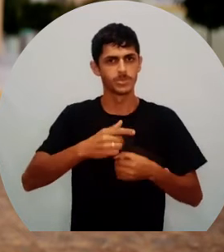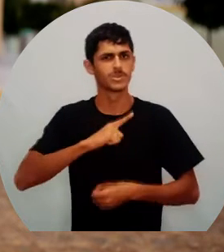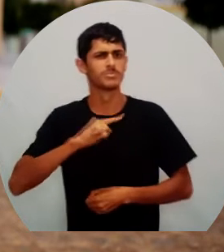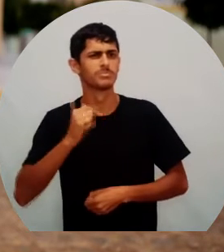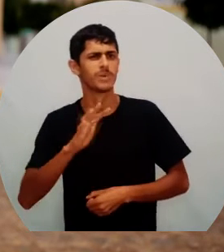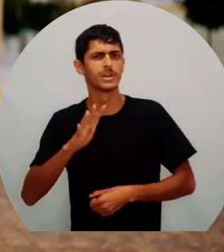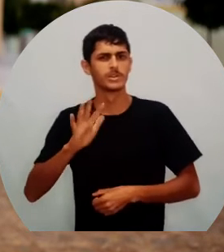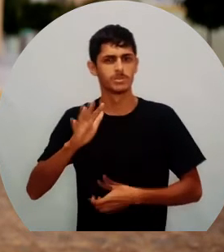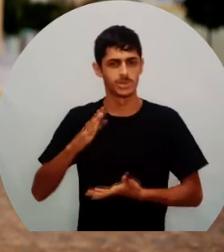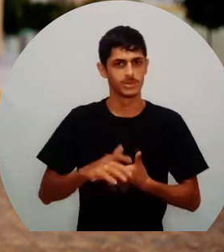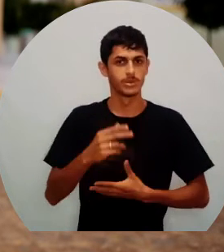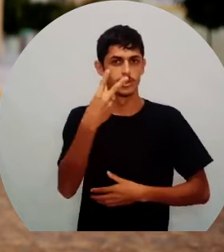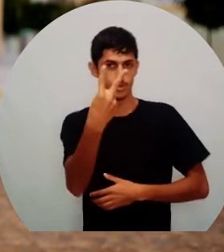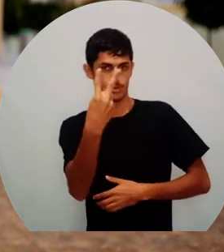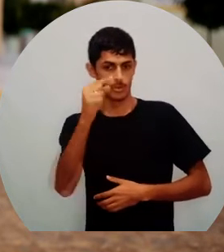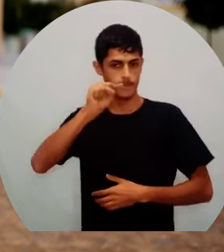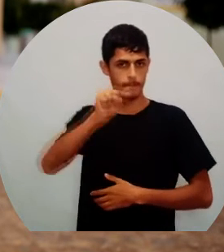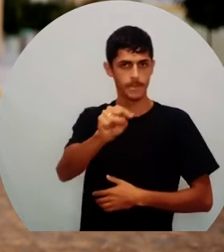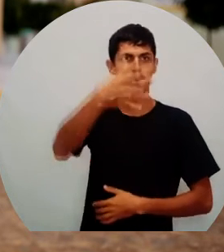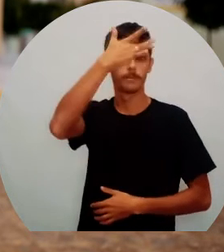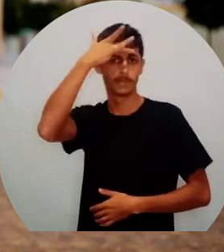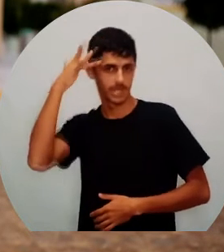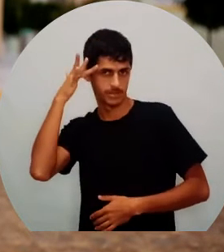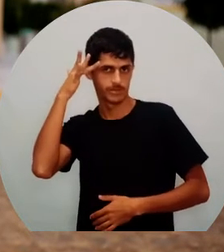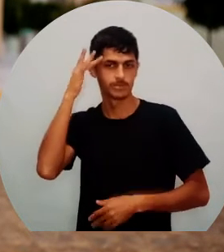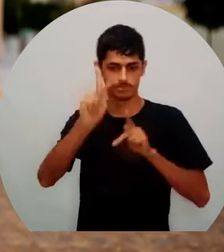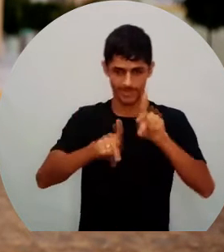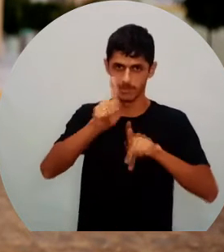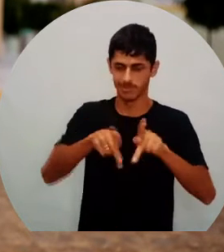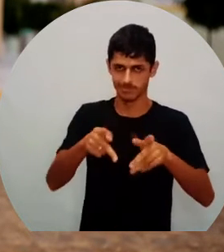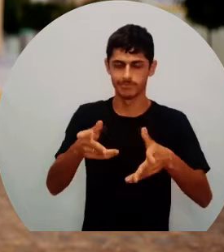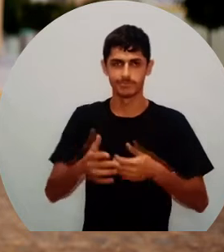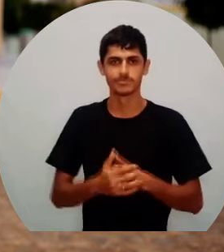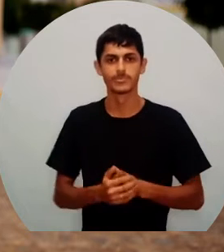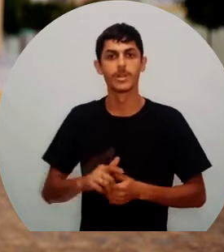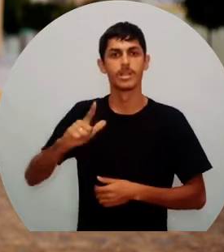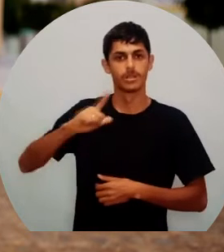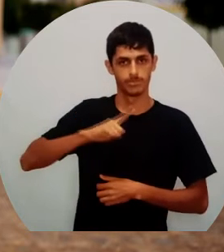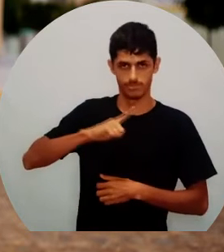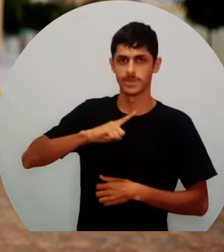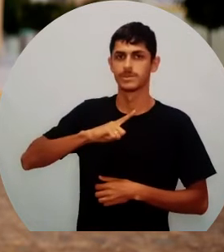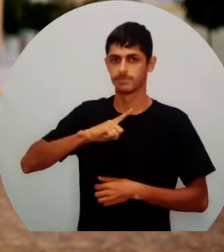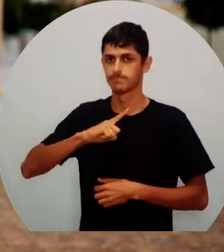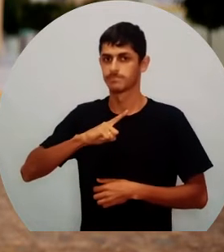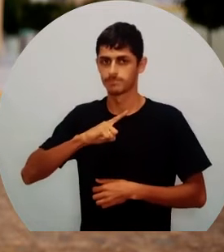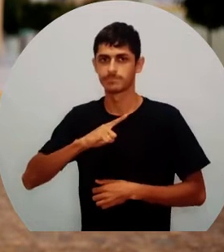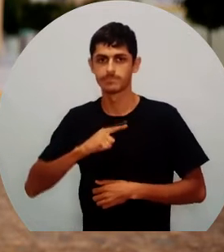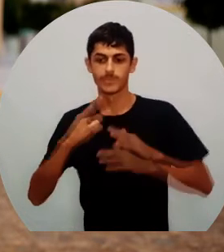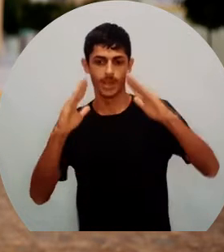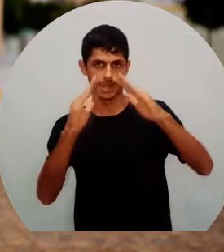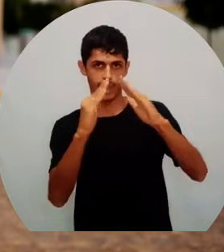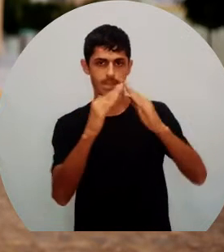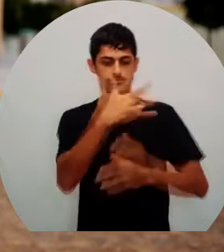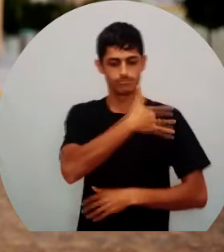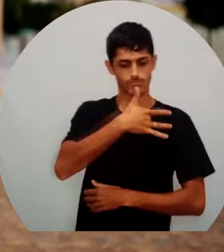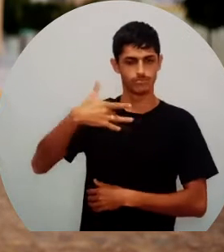aproximadamente 2 mil habitantes. e temos também um posto médico, né? Um posto de